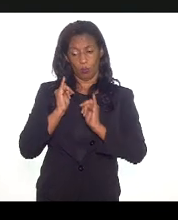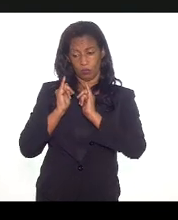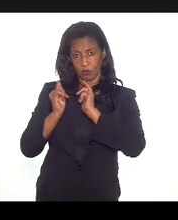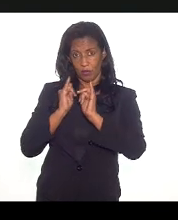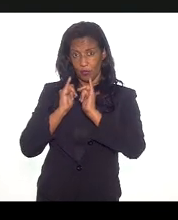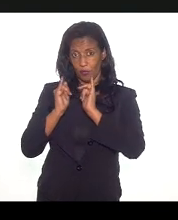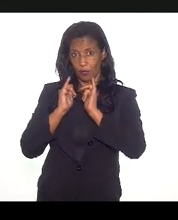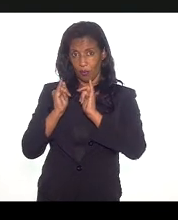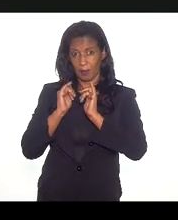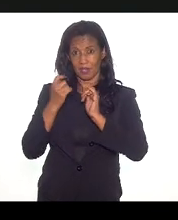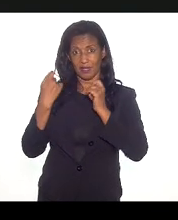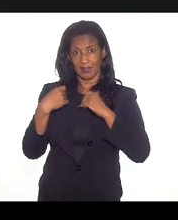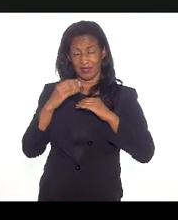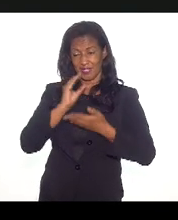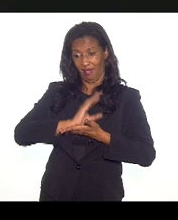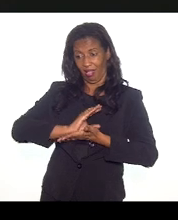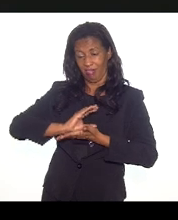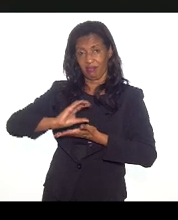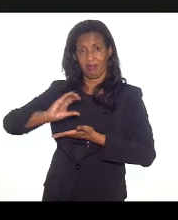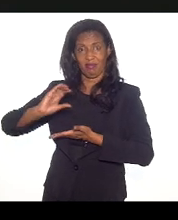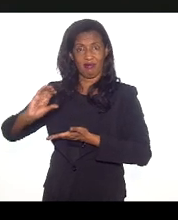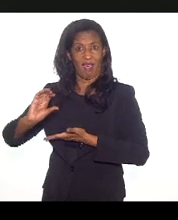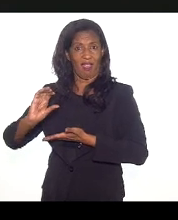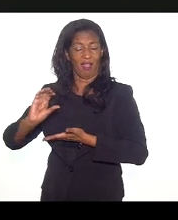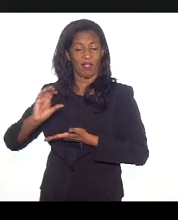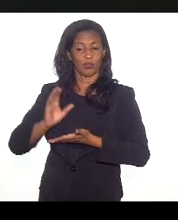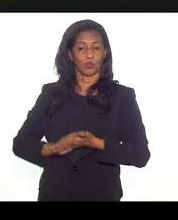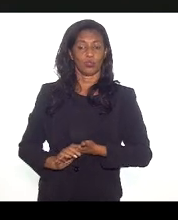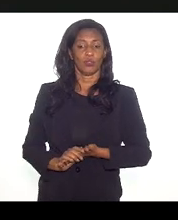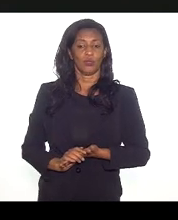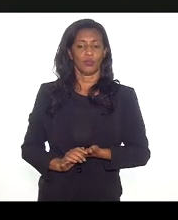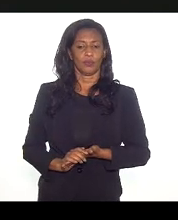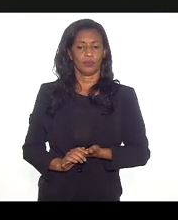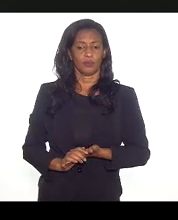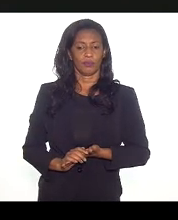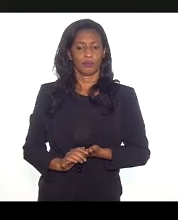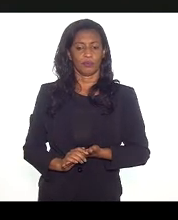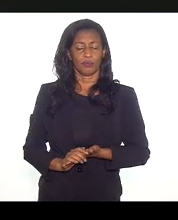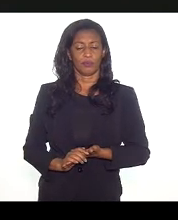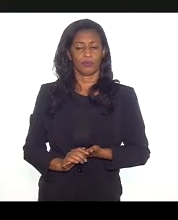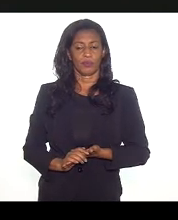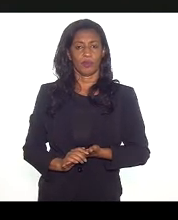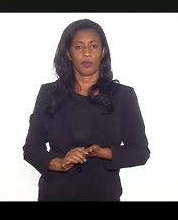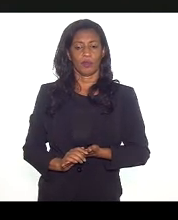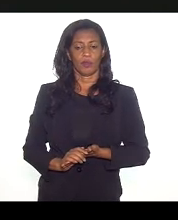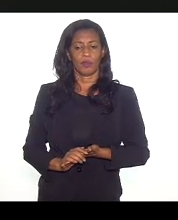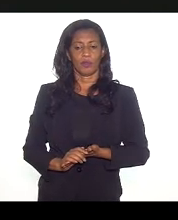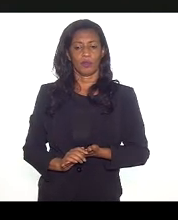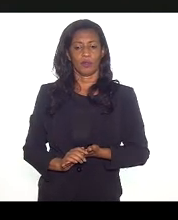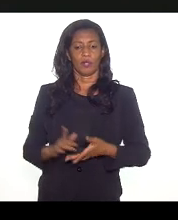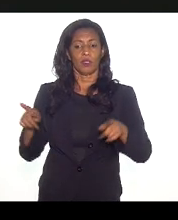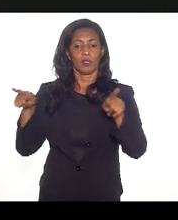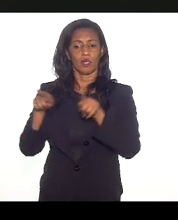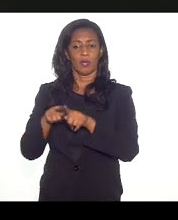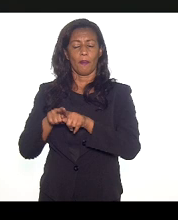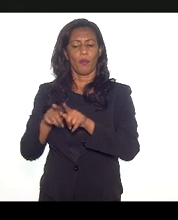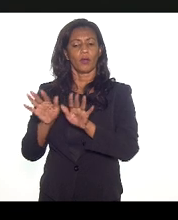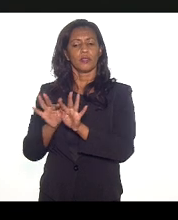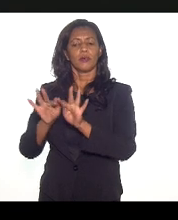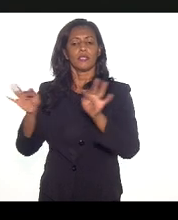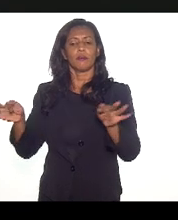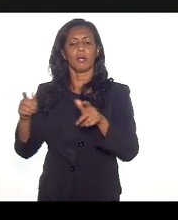apenas para atividades doutoras, que não viriam se não tivesse incentivo fiscal, a gente pode estar simplesmente